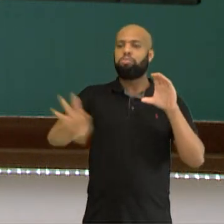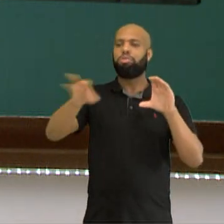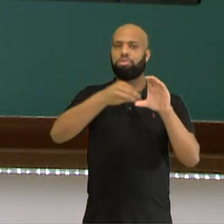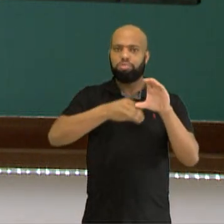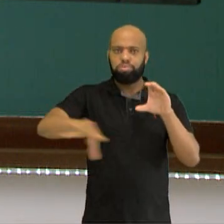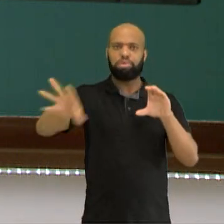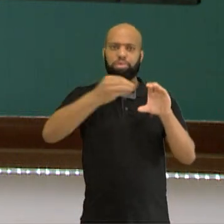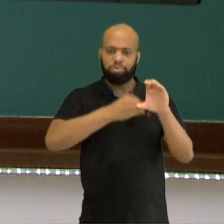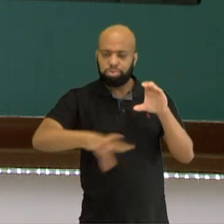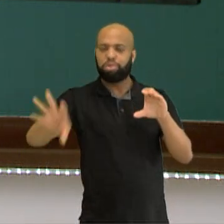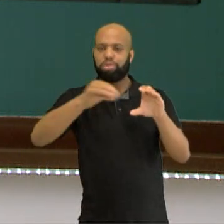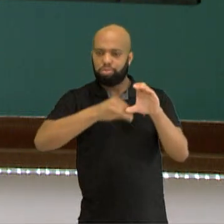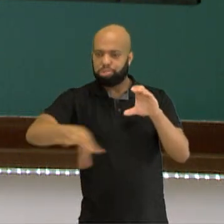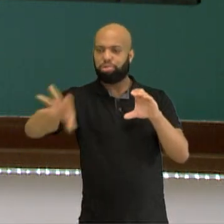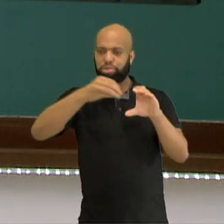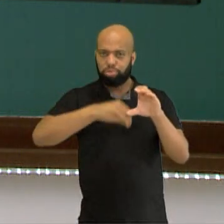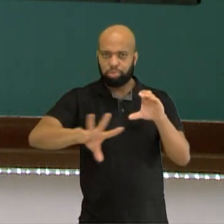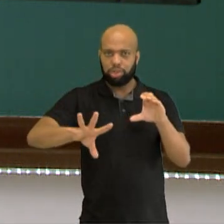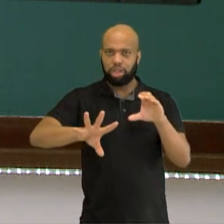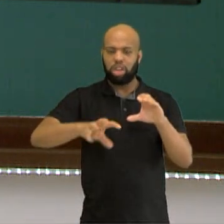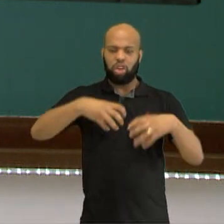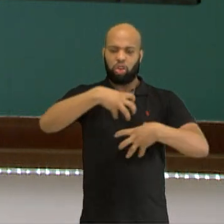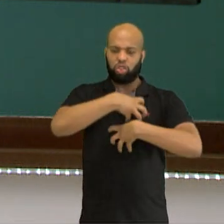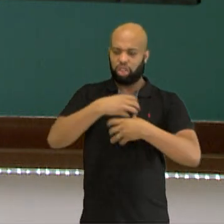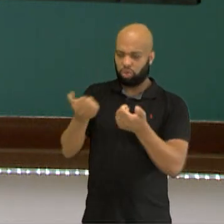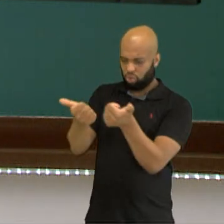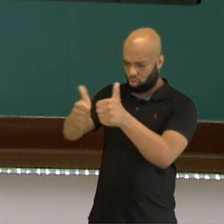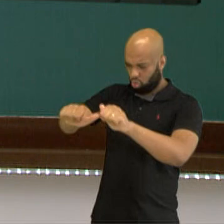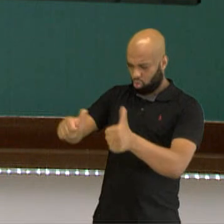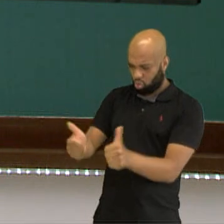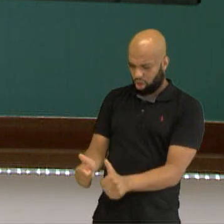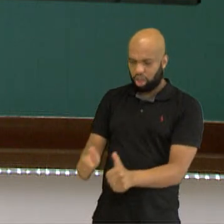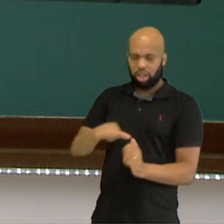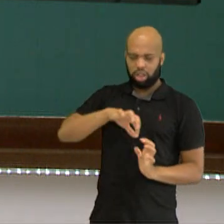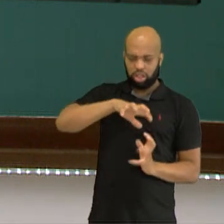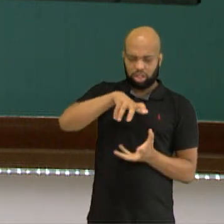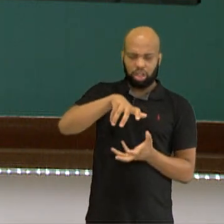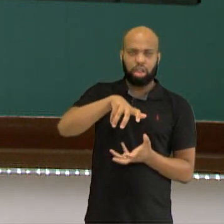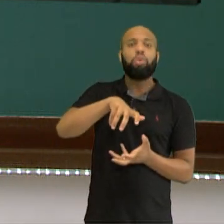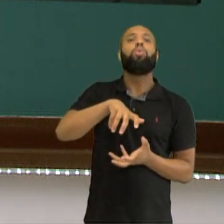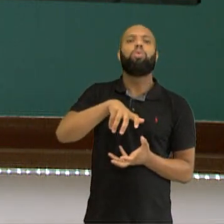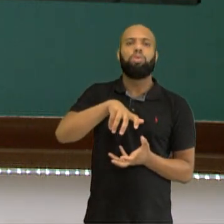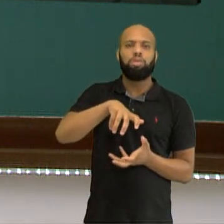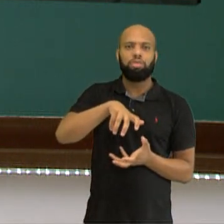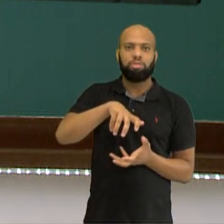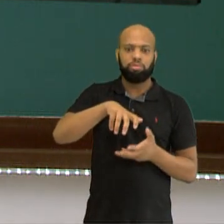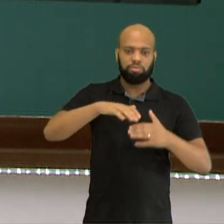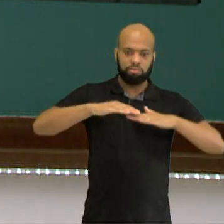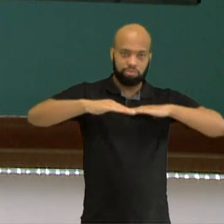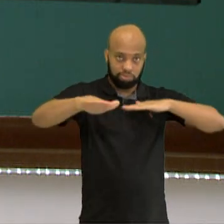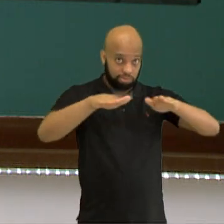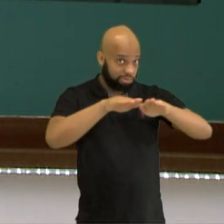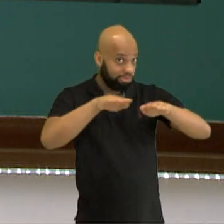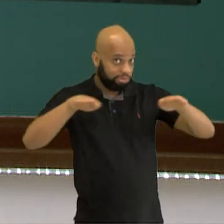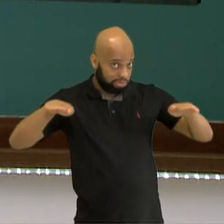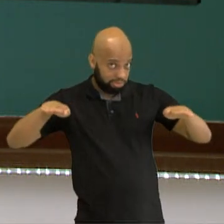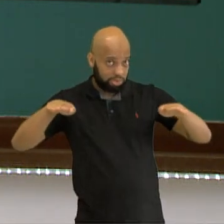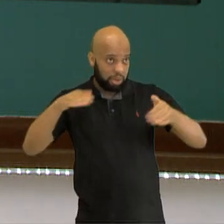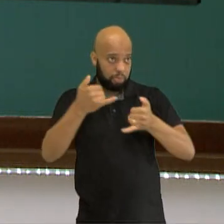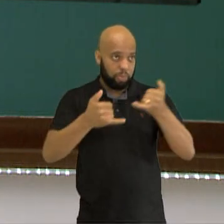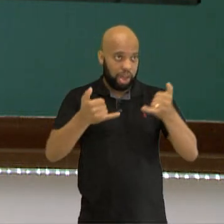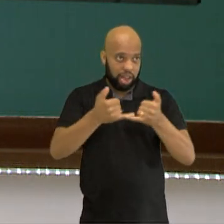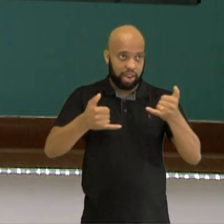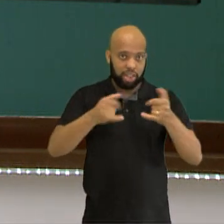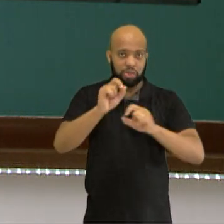vão passando para frente, que o formato do nosso planeta é o quê? Plano, achatado como se